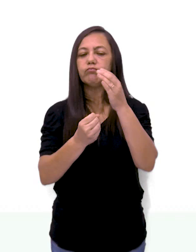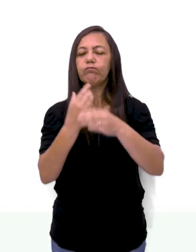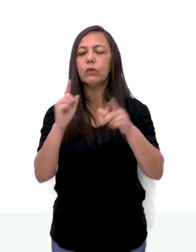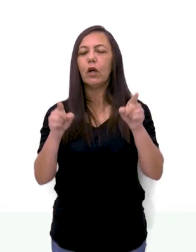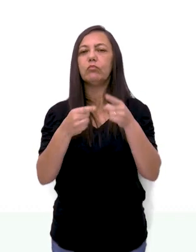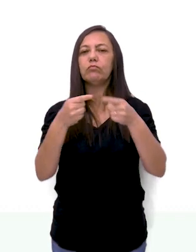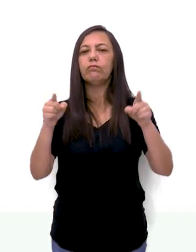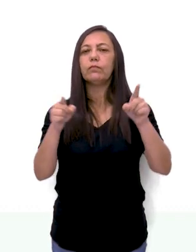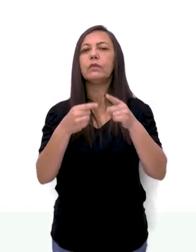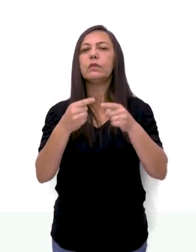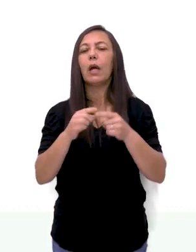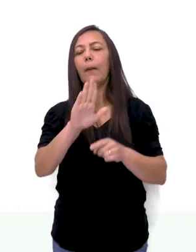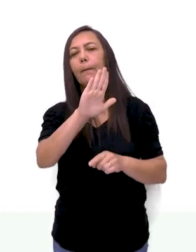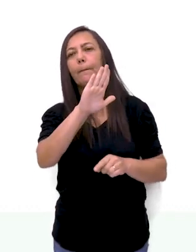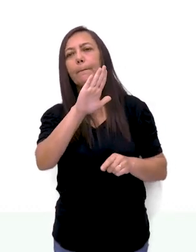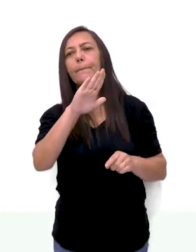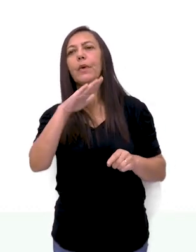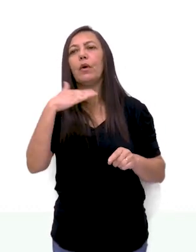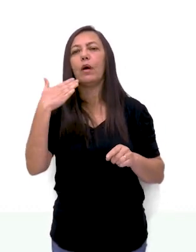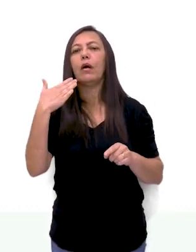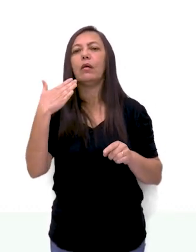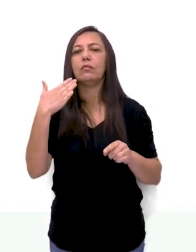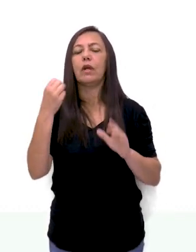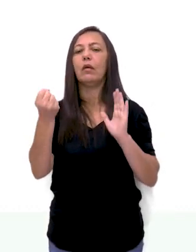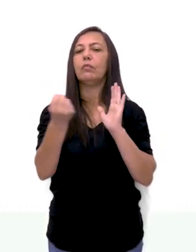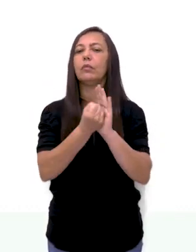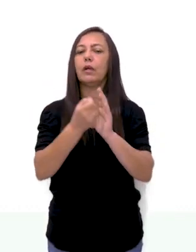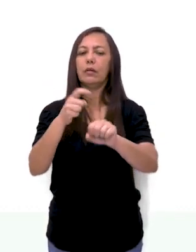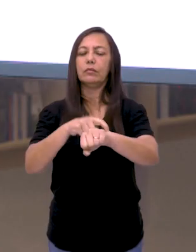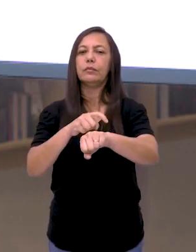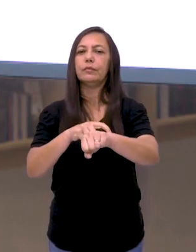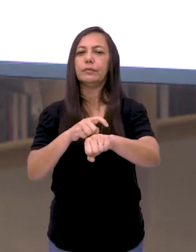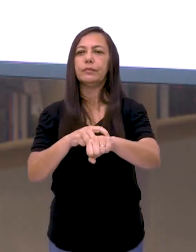e grande instrumentista que marca justamente esse período.